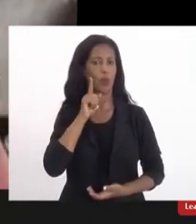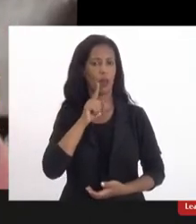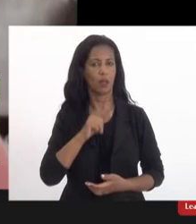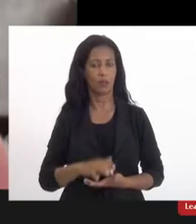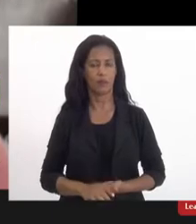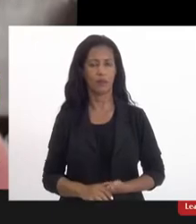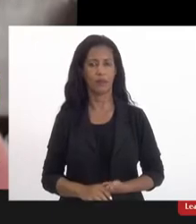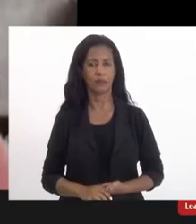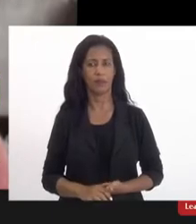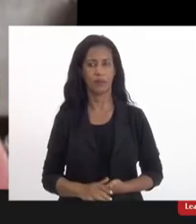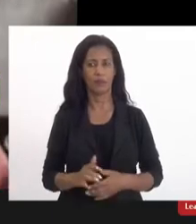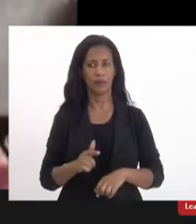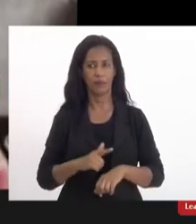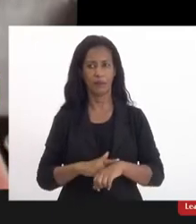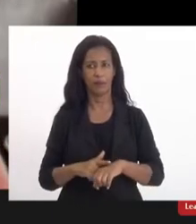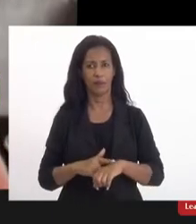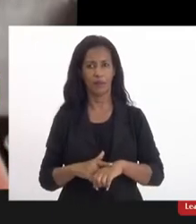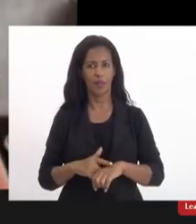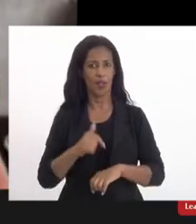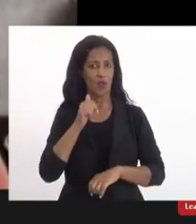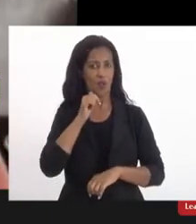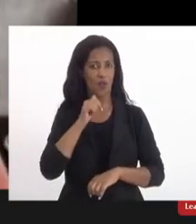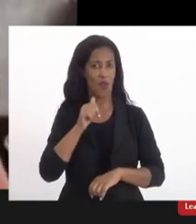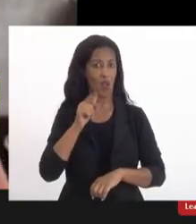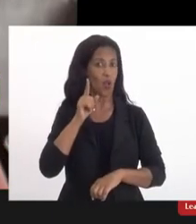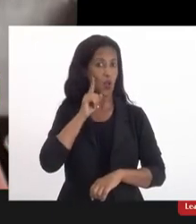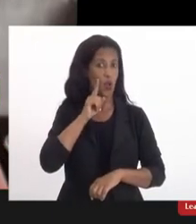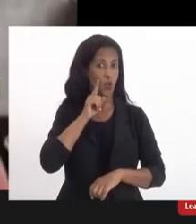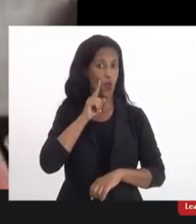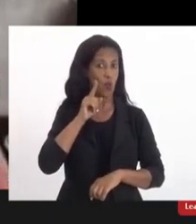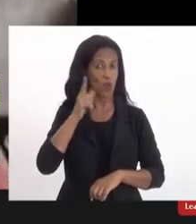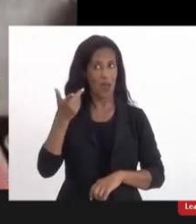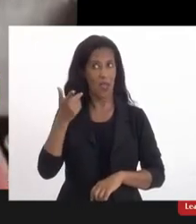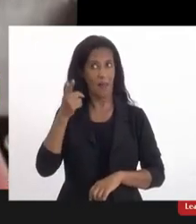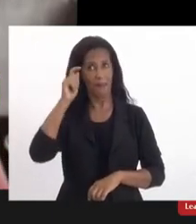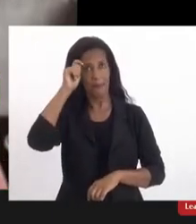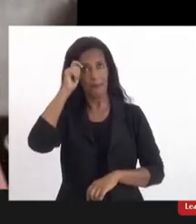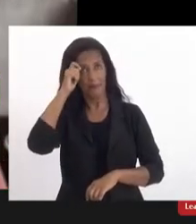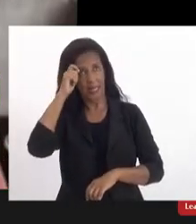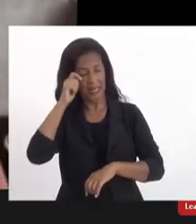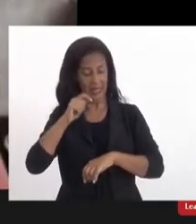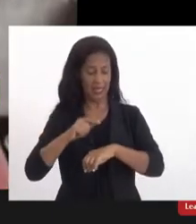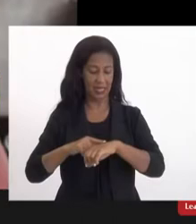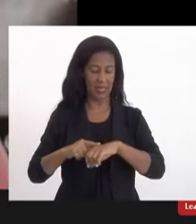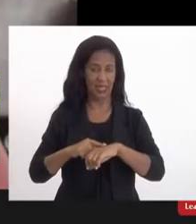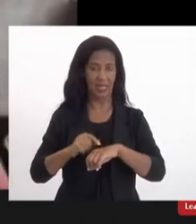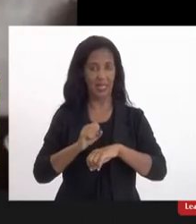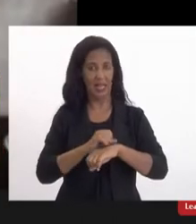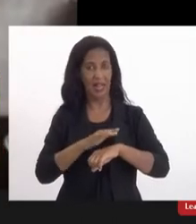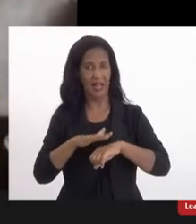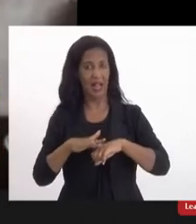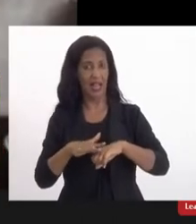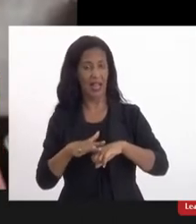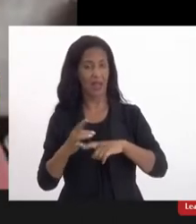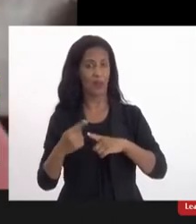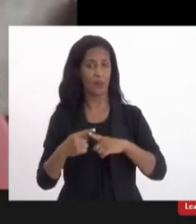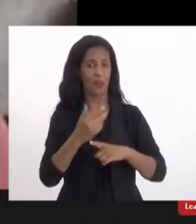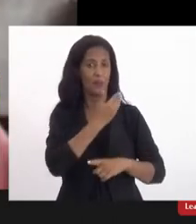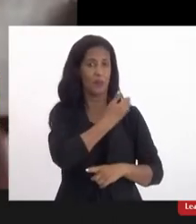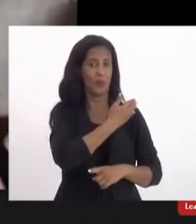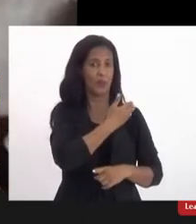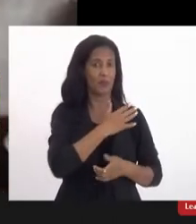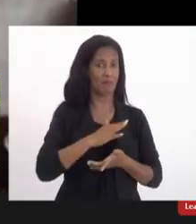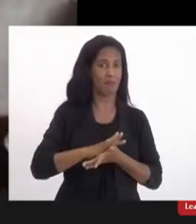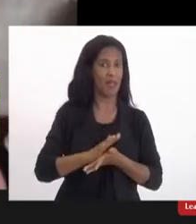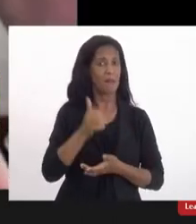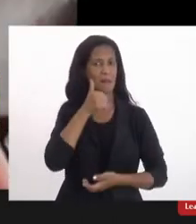não me identifico como mulher preta de pele clara por não ter sofrido os preconceitos do racismo mas